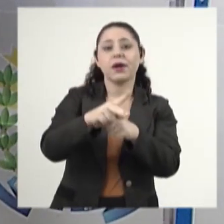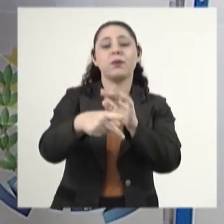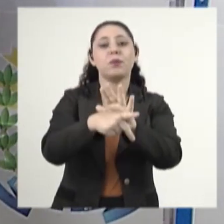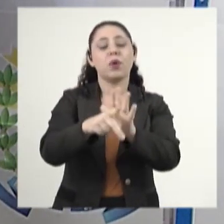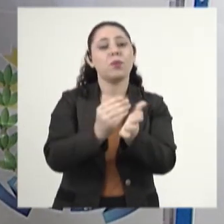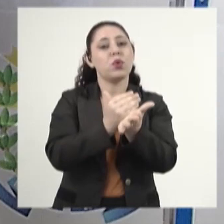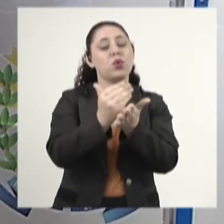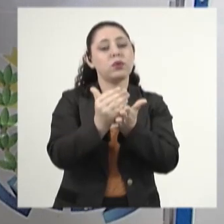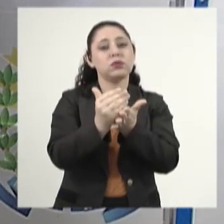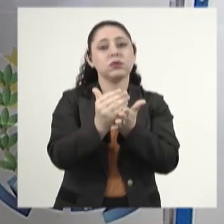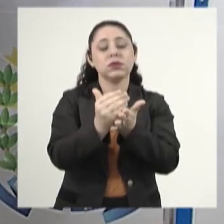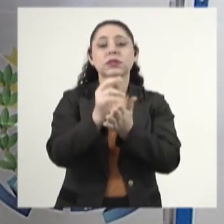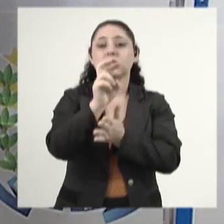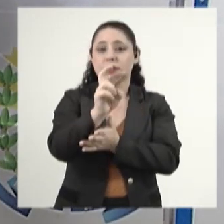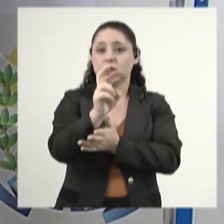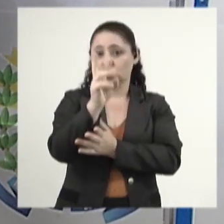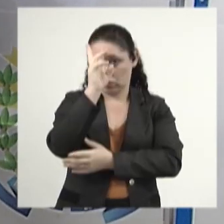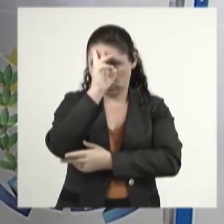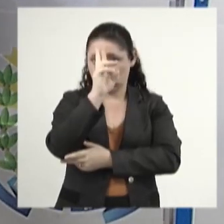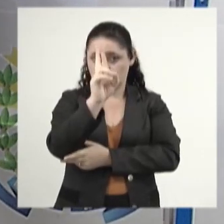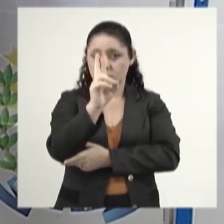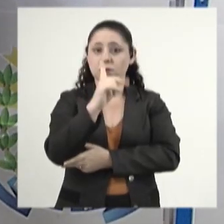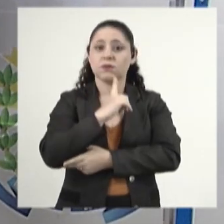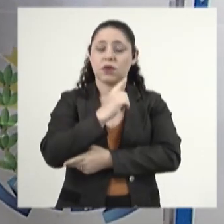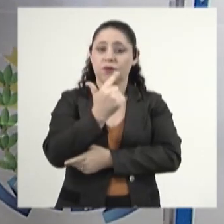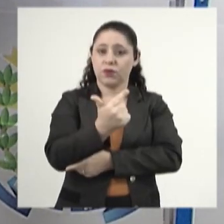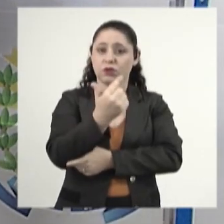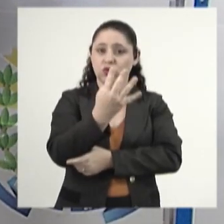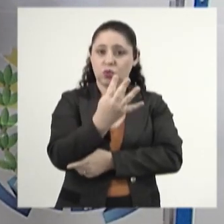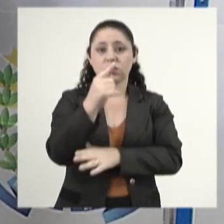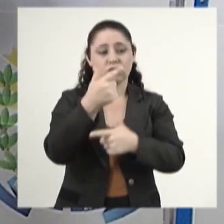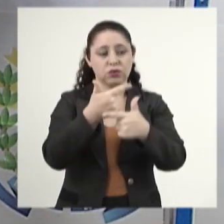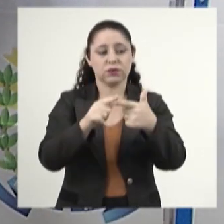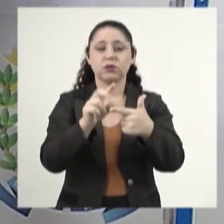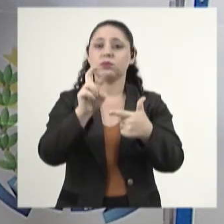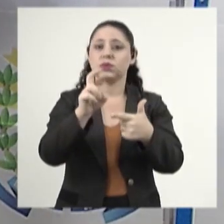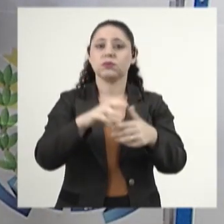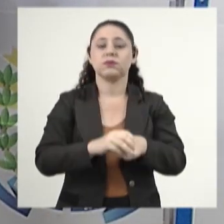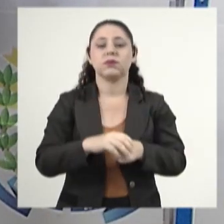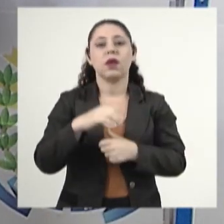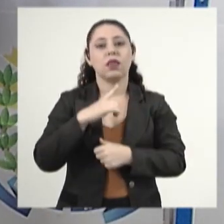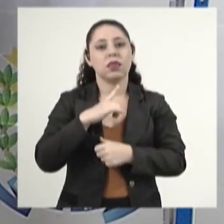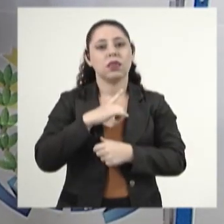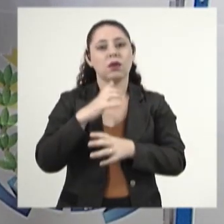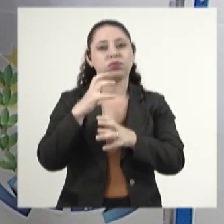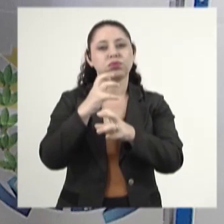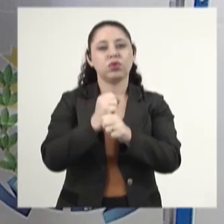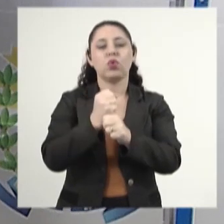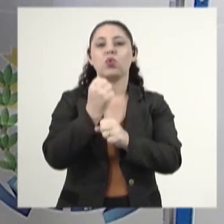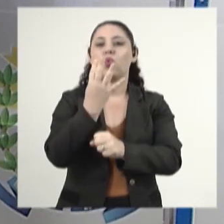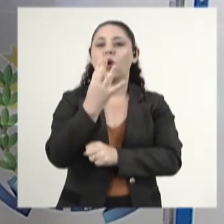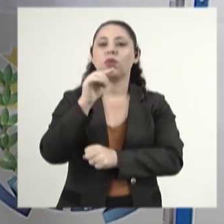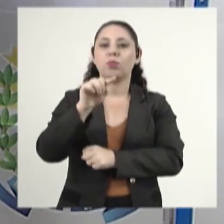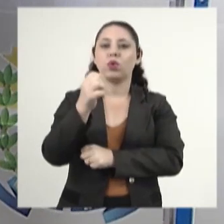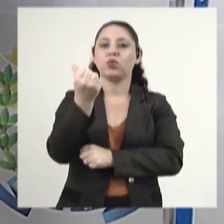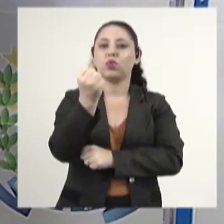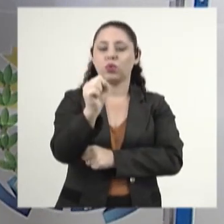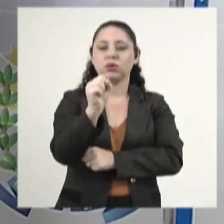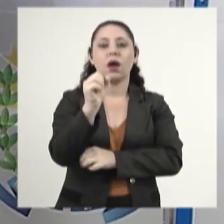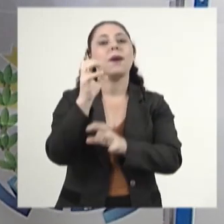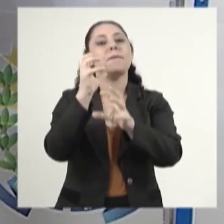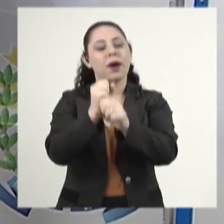iniciais, que são essas cinco titulares. Então, temos 24 dividindo por 5, temos um coeficiente de 4,8.